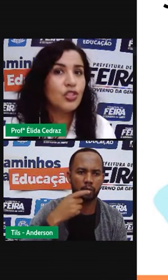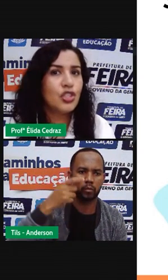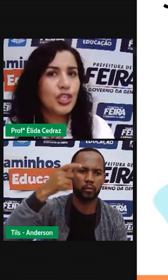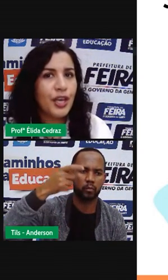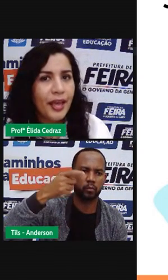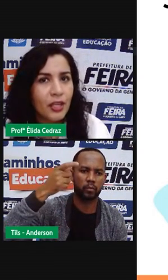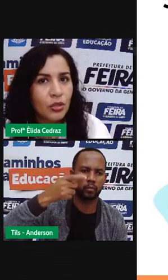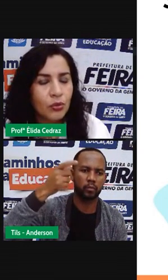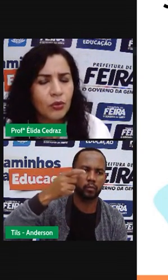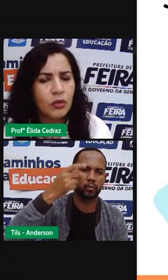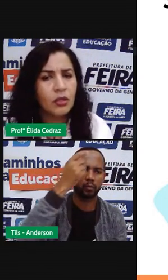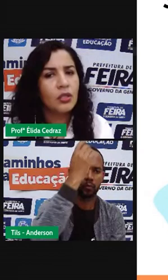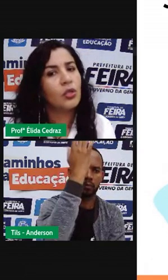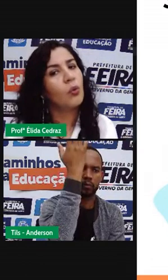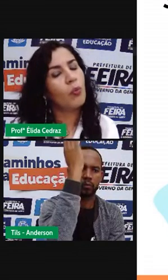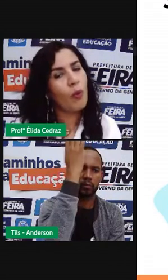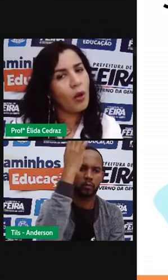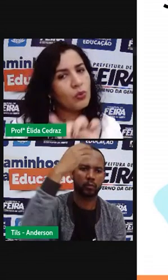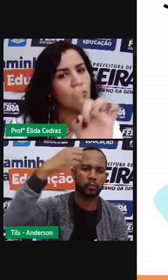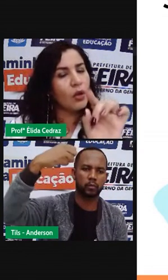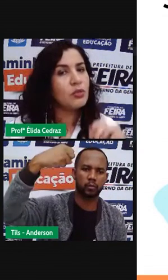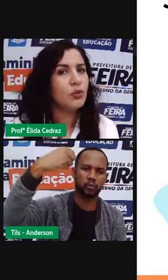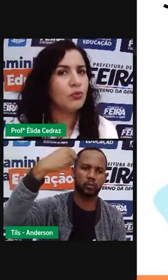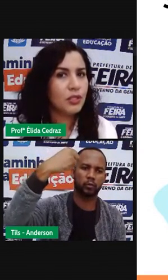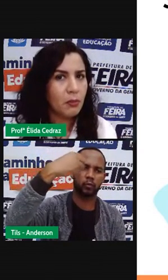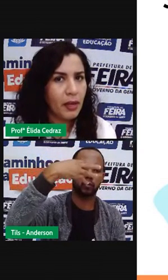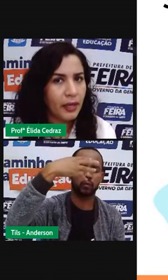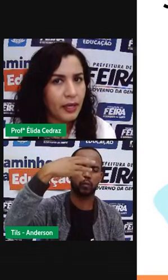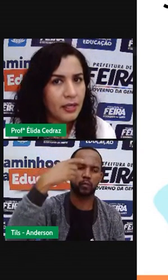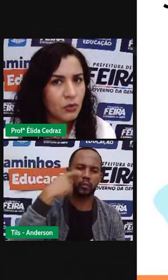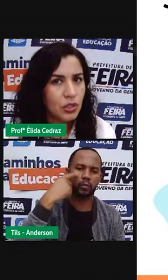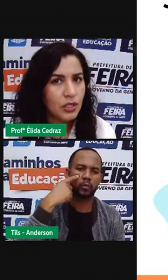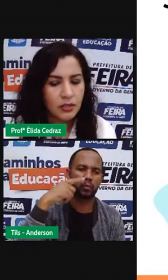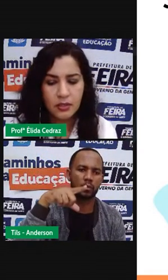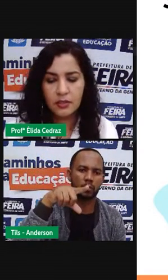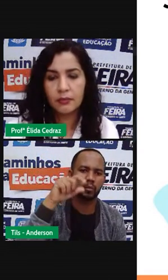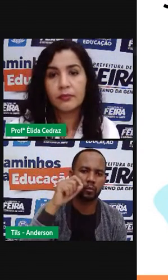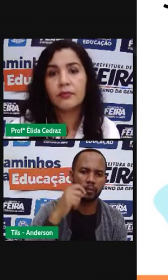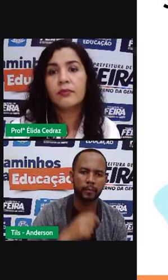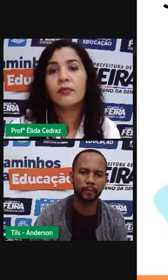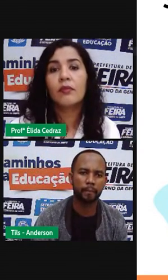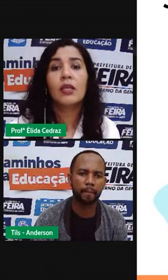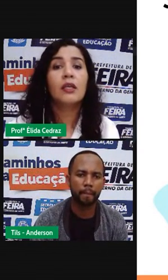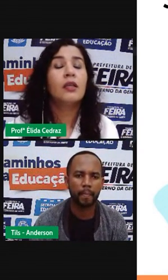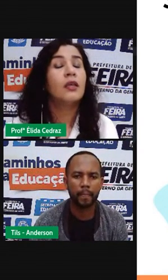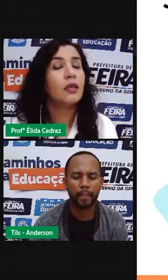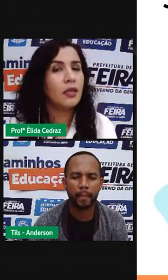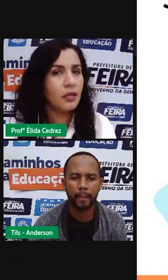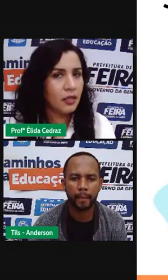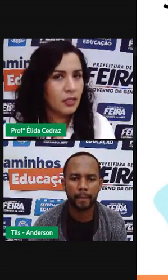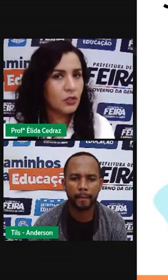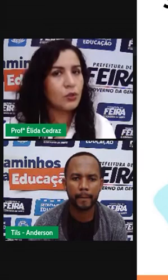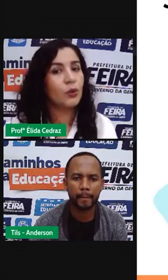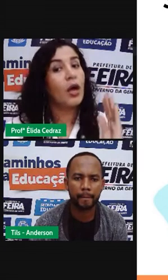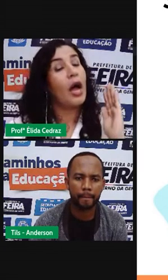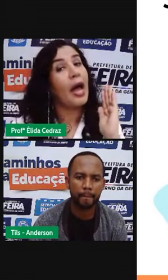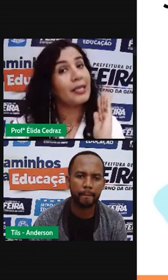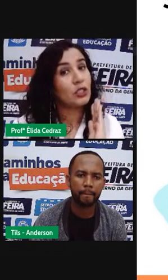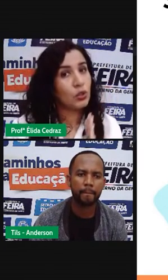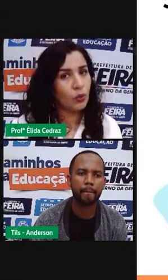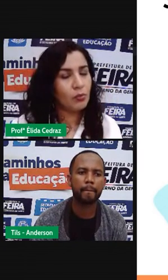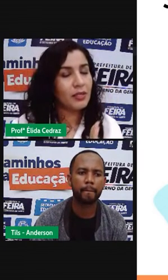direito. Qual solzinho você marcaria um X? e isso?